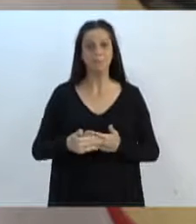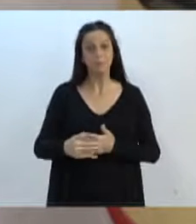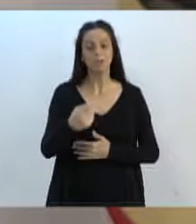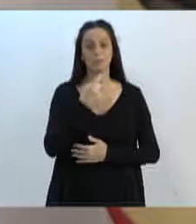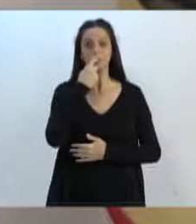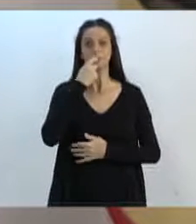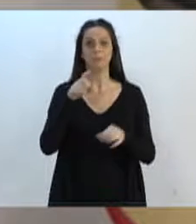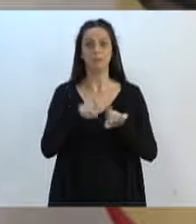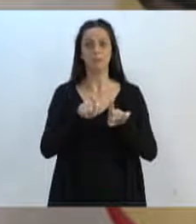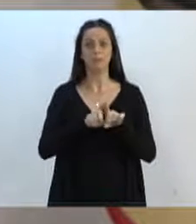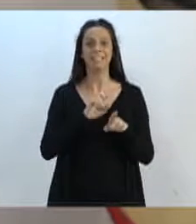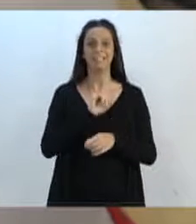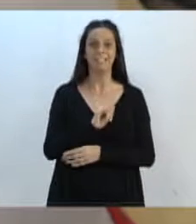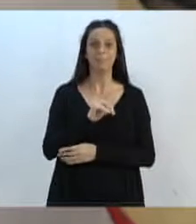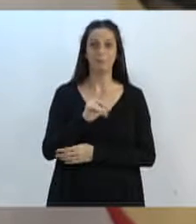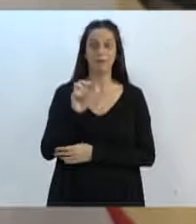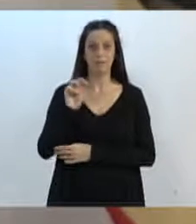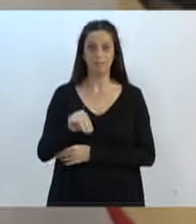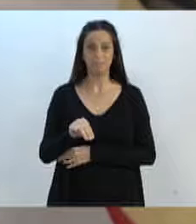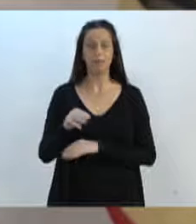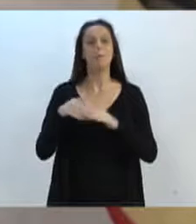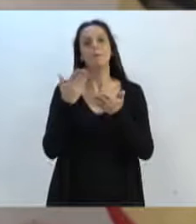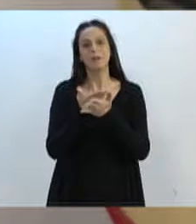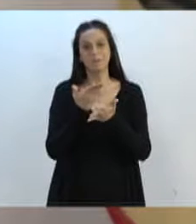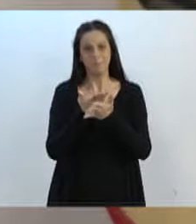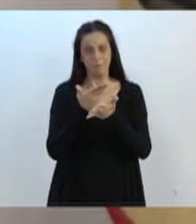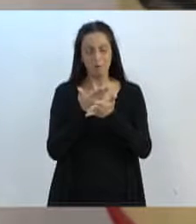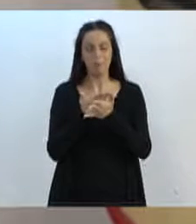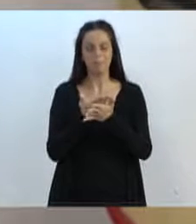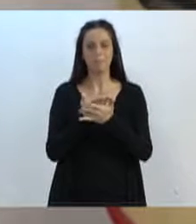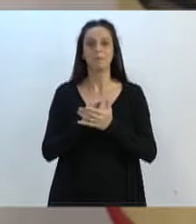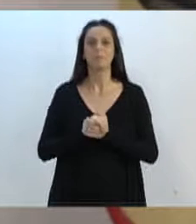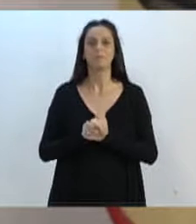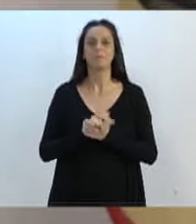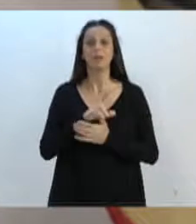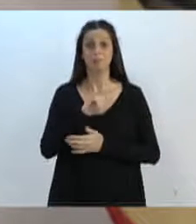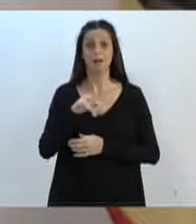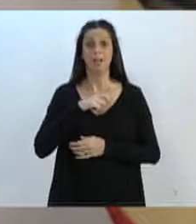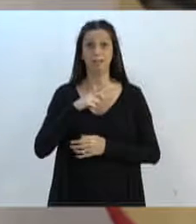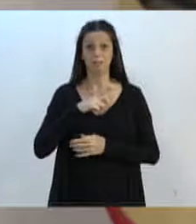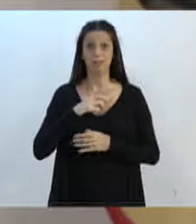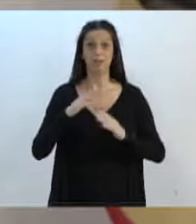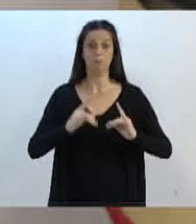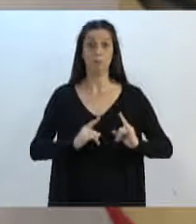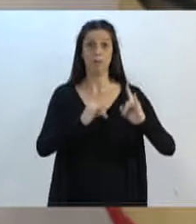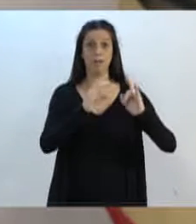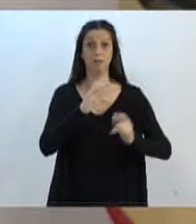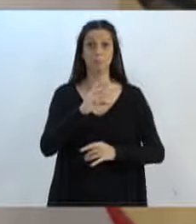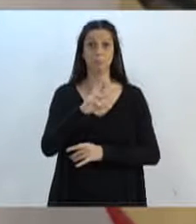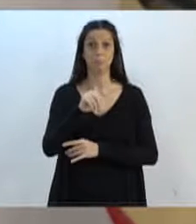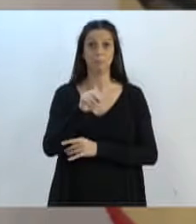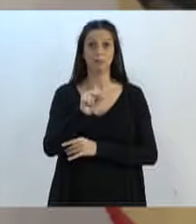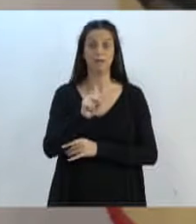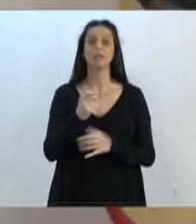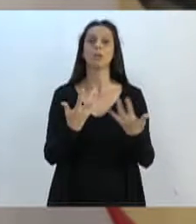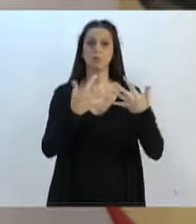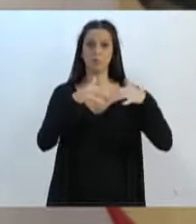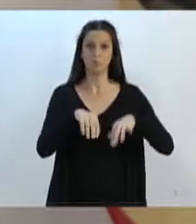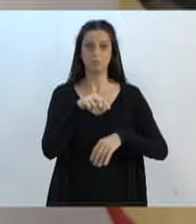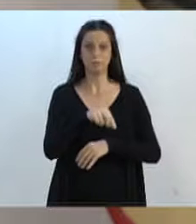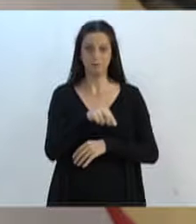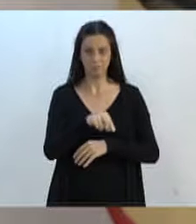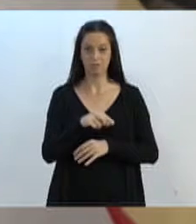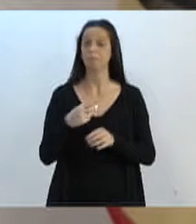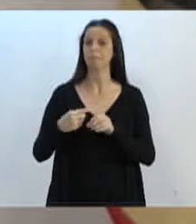IBM, Conselheiro Mafra, nós vamos ter o Cras funcionando de volta lá, naquela região, onde é um